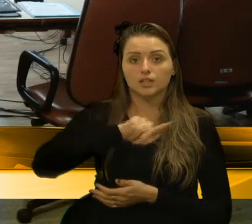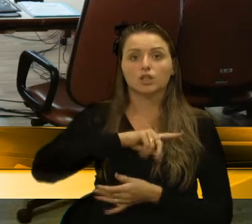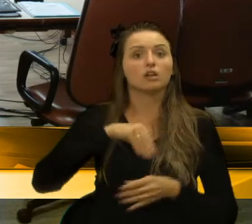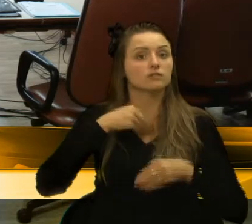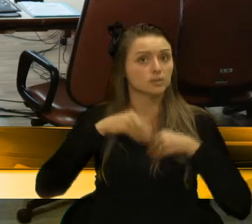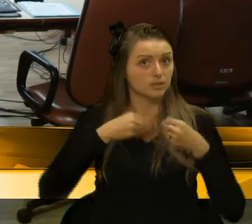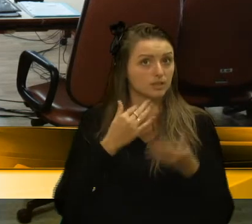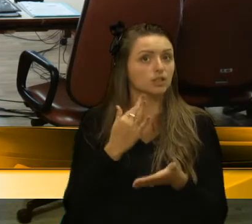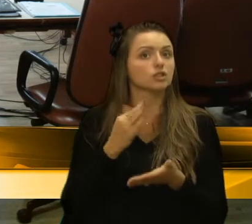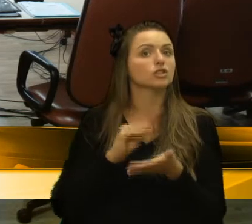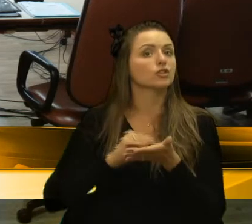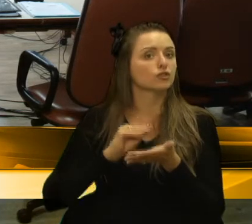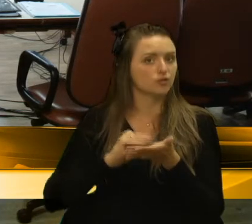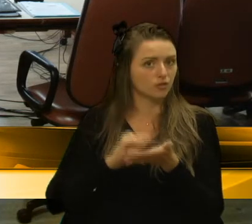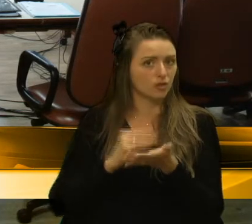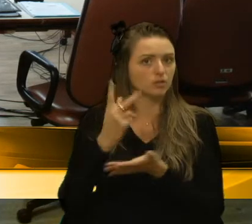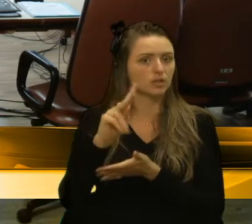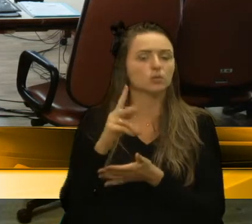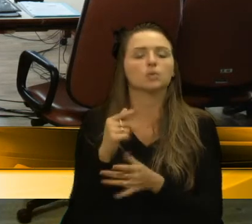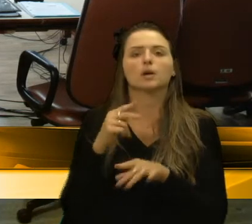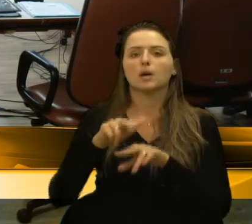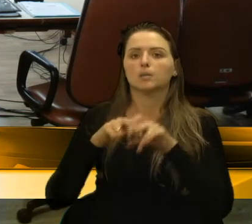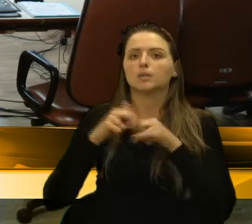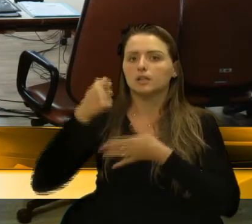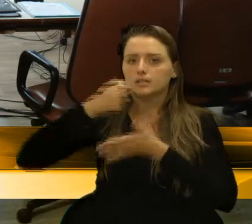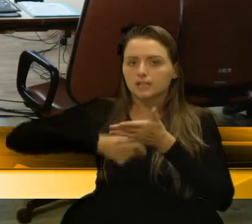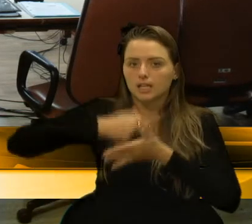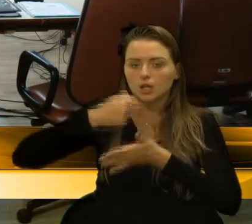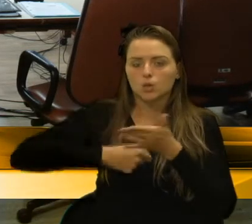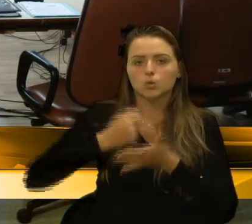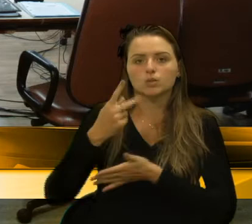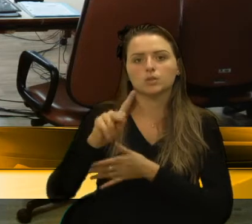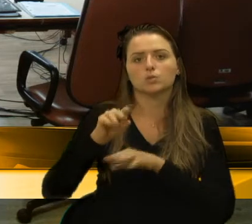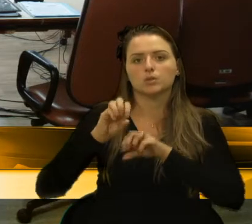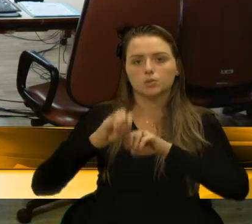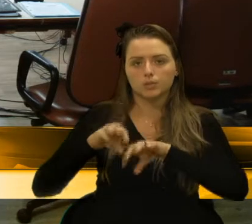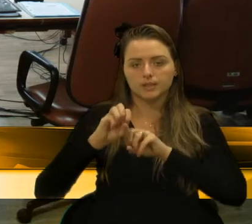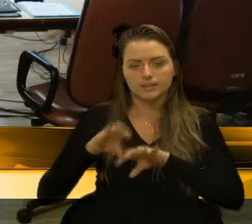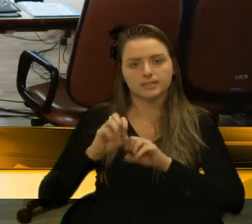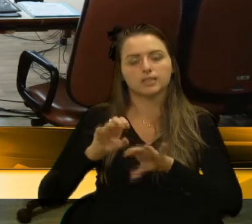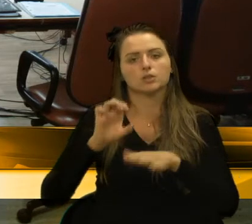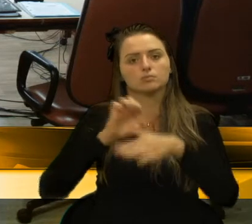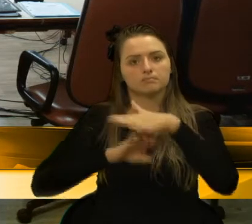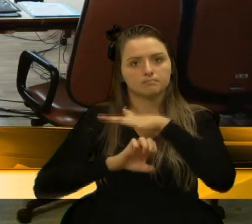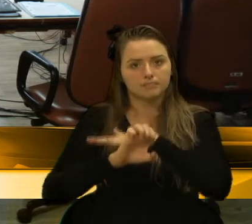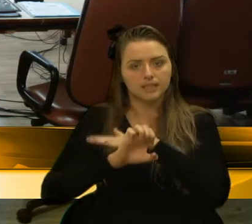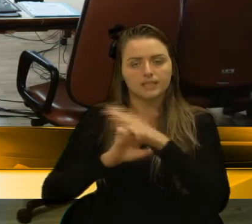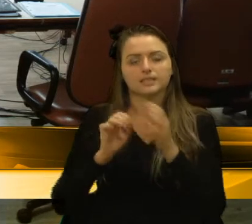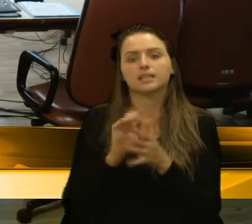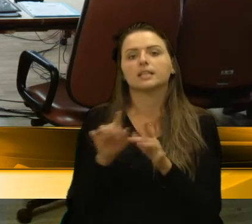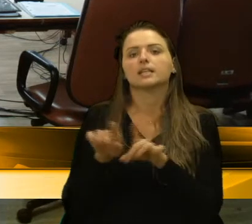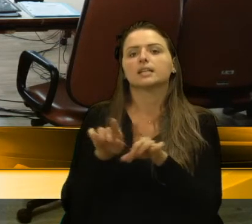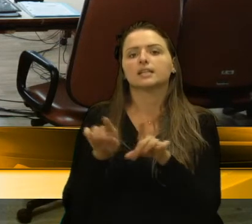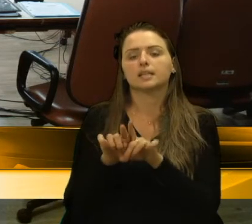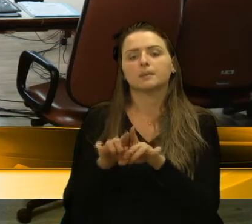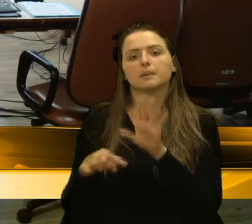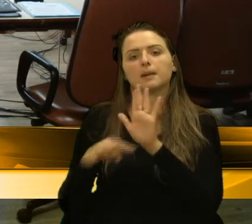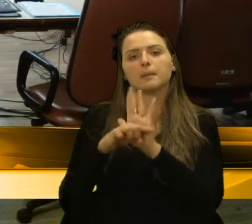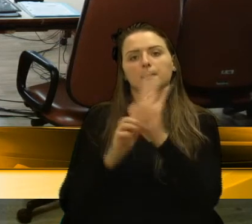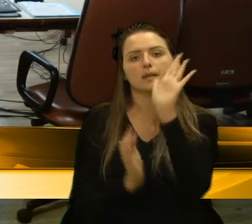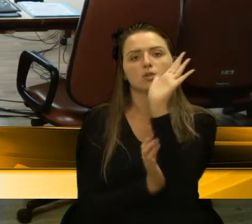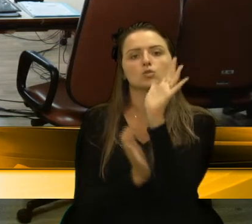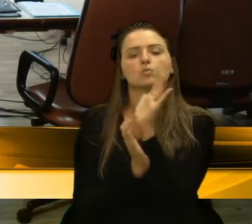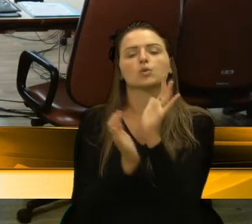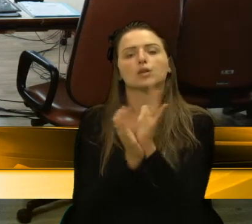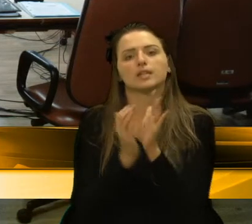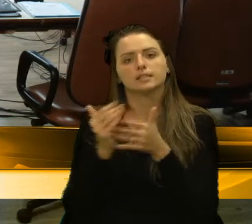falta, principalmente as suas lutas pela educação, pelo empreendedorismo e pela desburocratização do